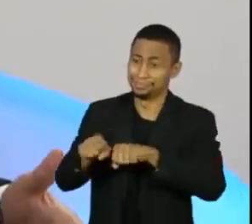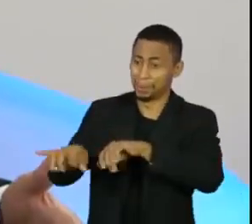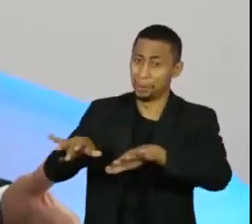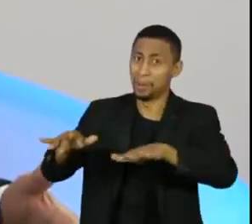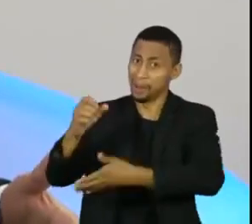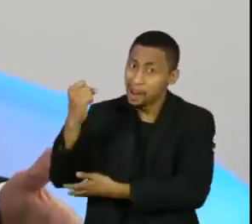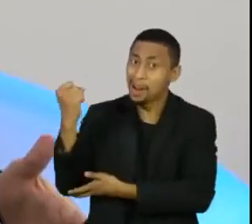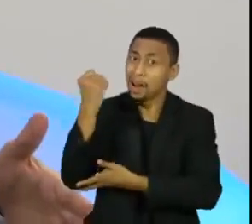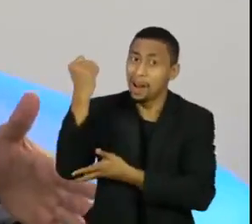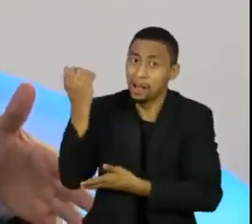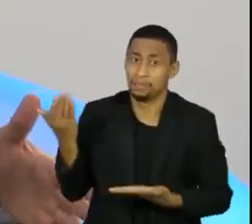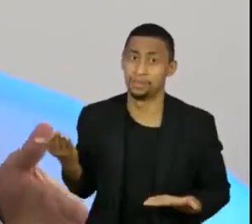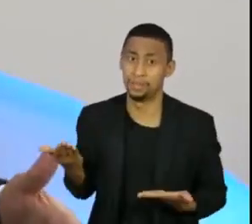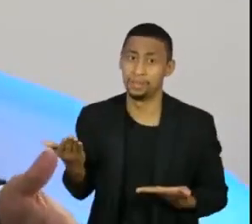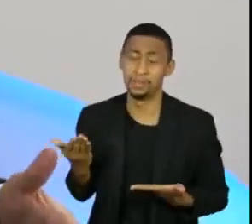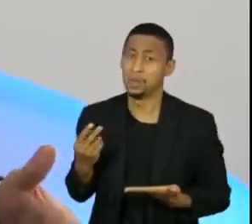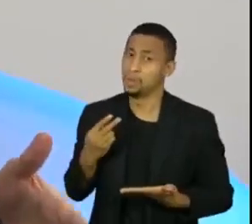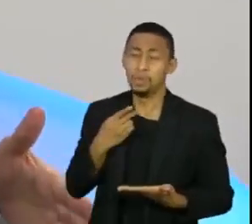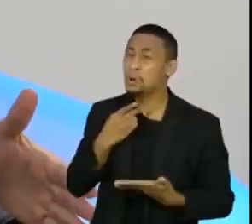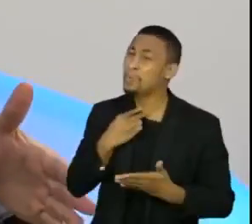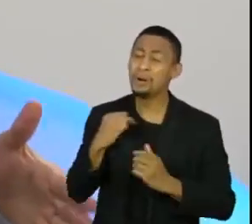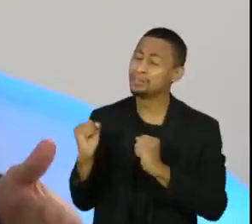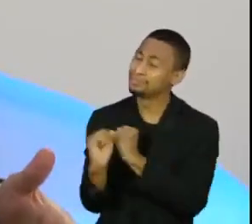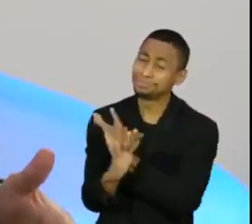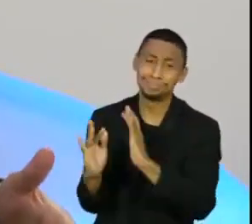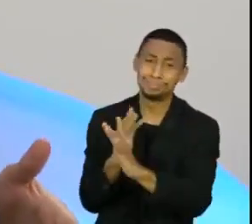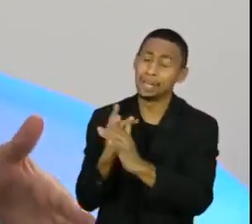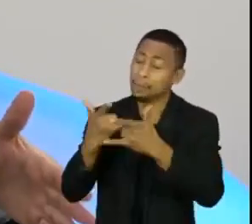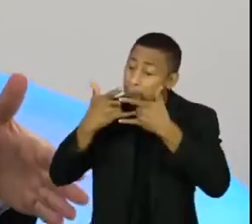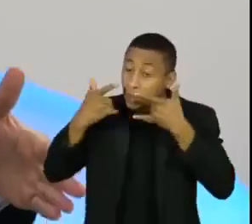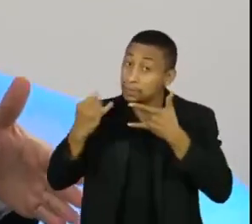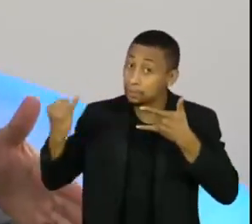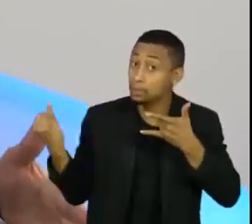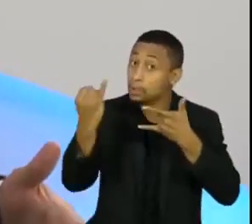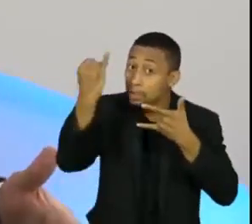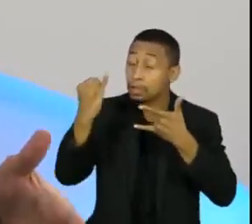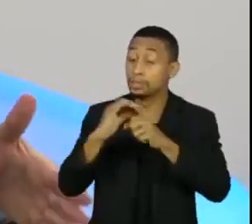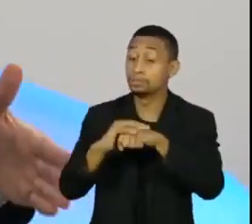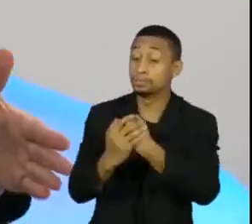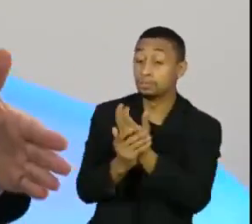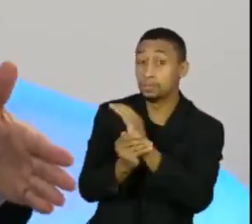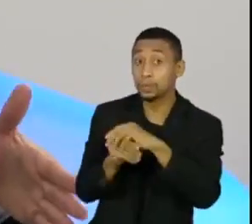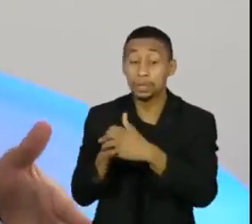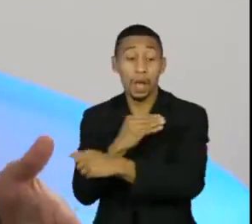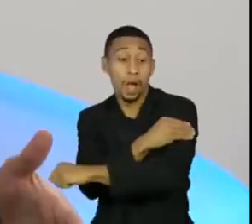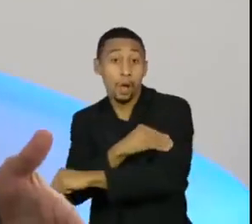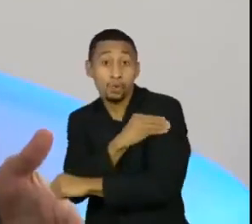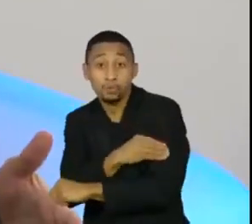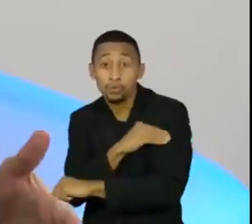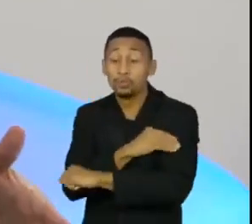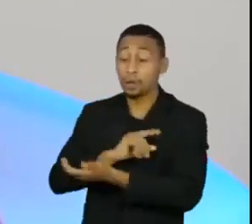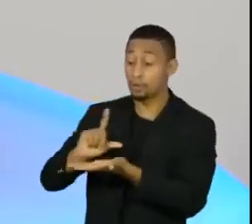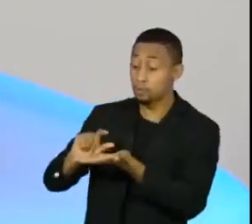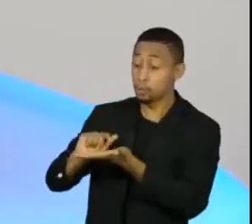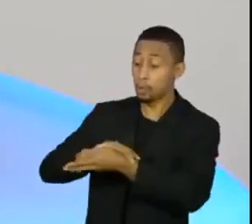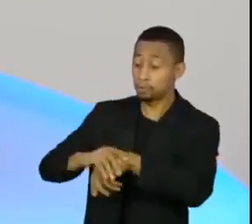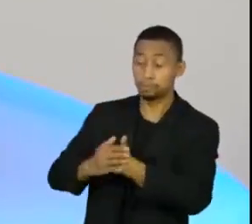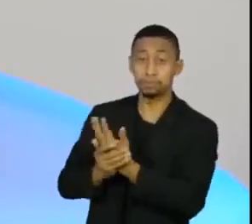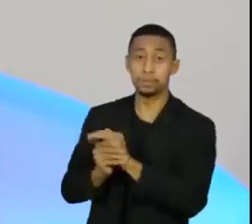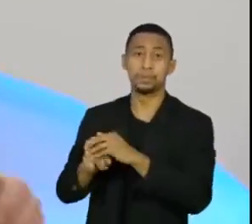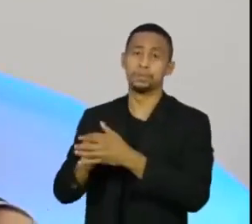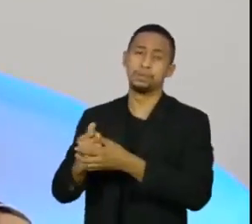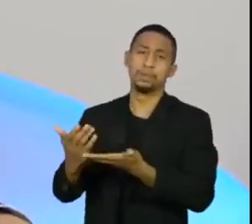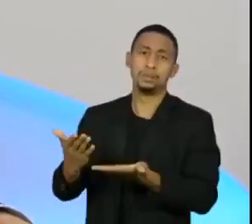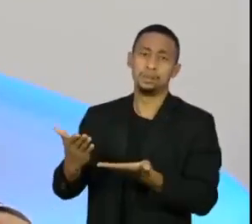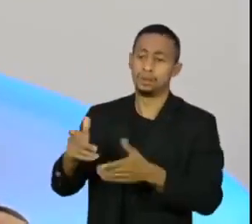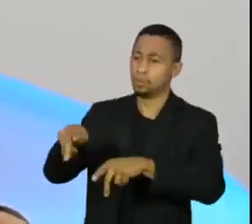grave, que ela não pode se aglomerar, que ela tem que usar máscara, que ela tem que usar o álcool gel, que ela tem que lavar as mãos, que nós estamos passando uma